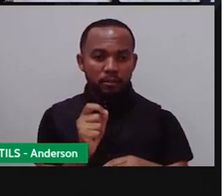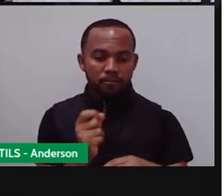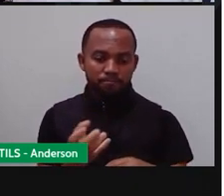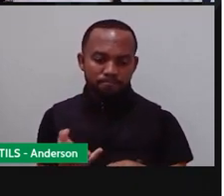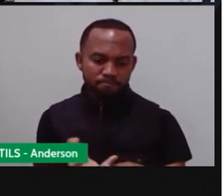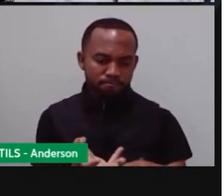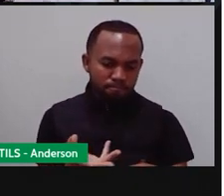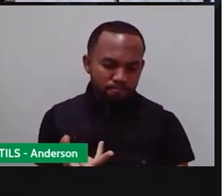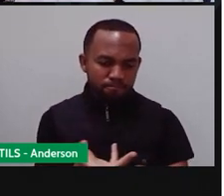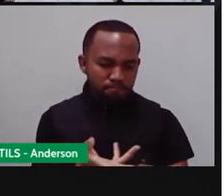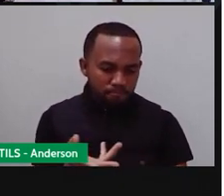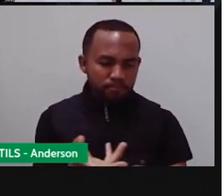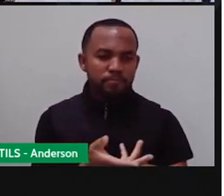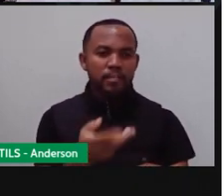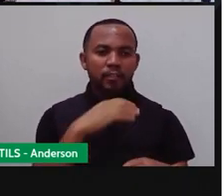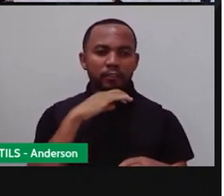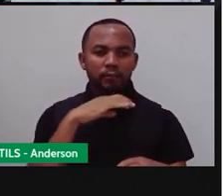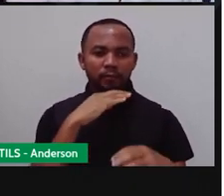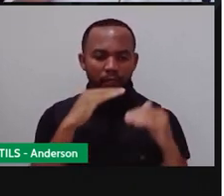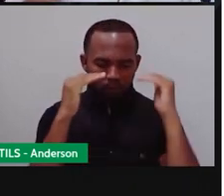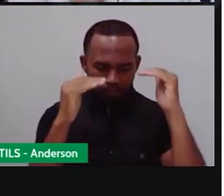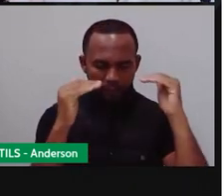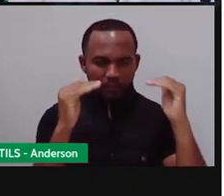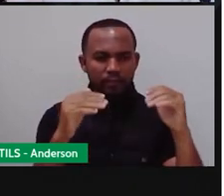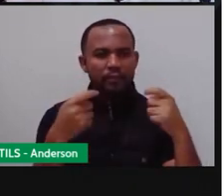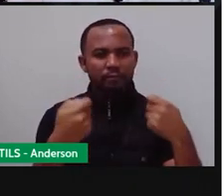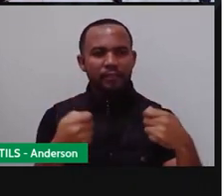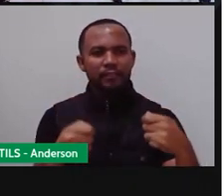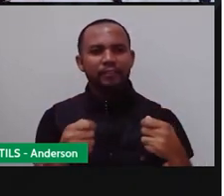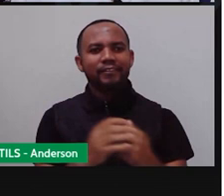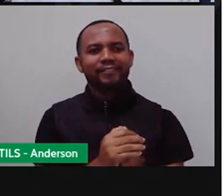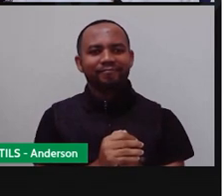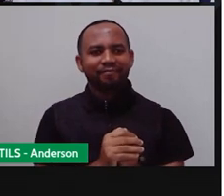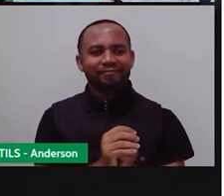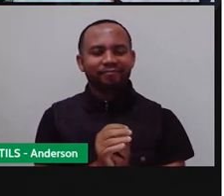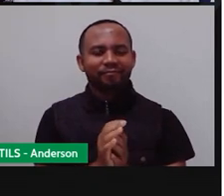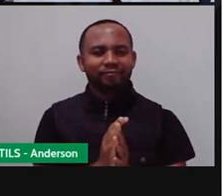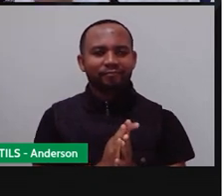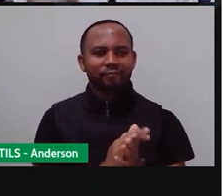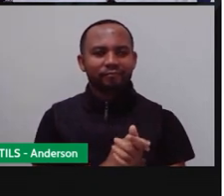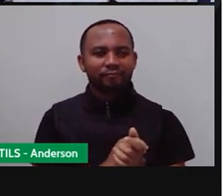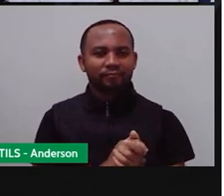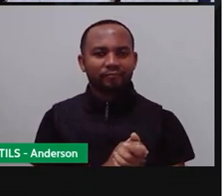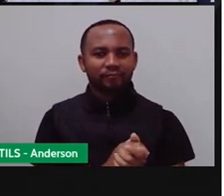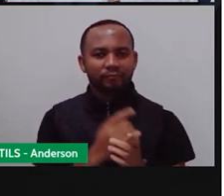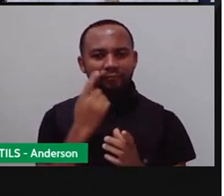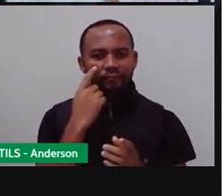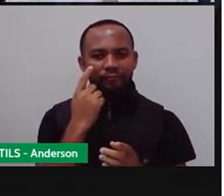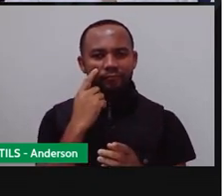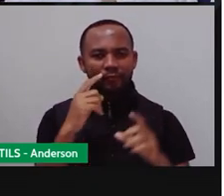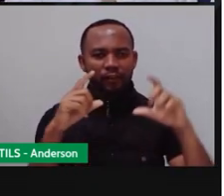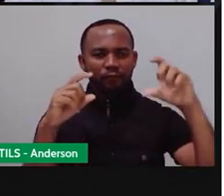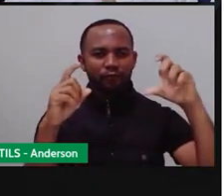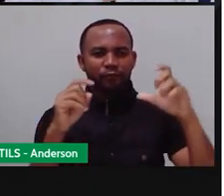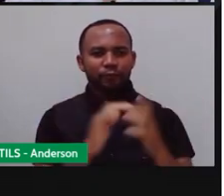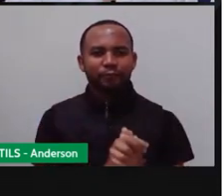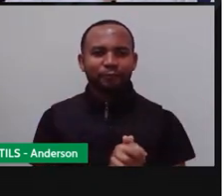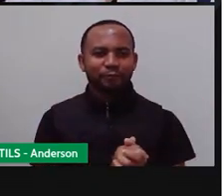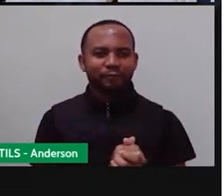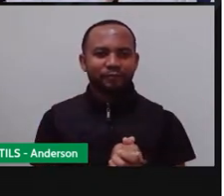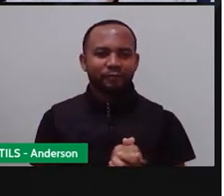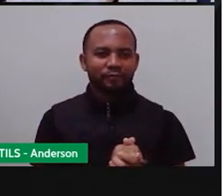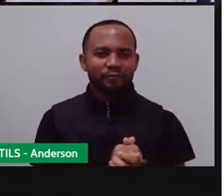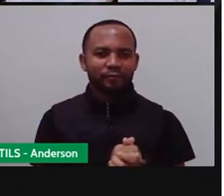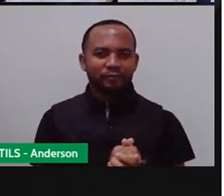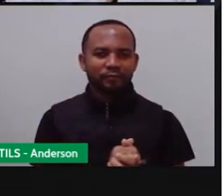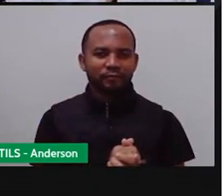aquele animal começa a obedecer a quem? Ao homem. E olha que foto bonitinha e charmosa, né? De um